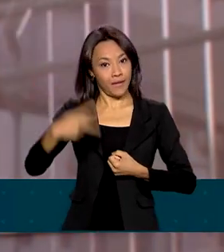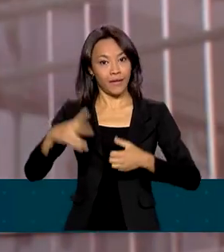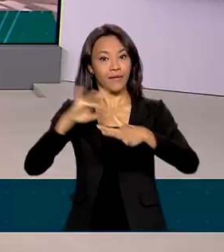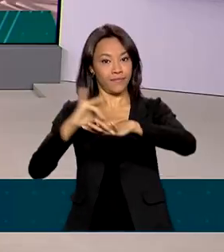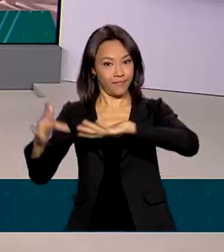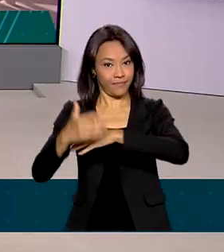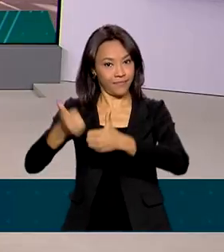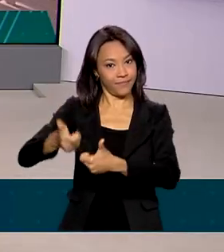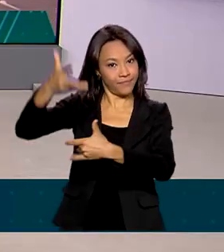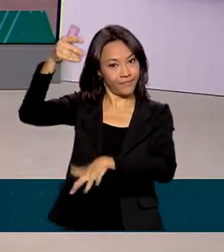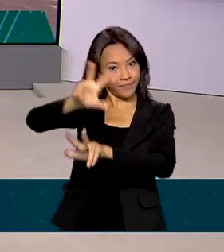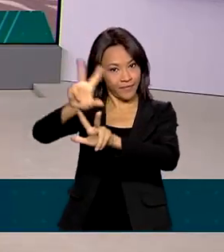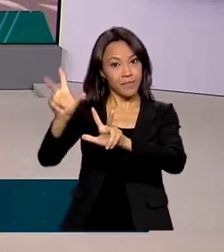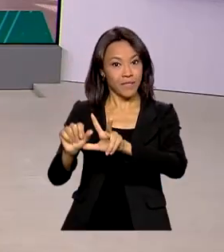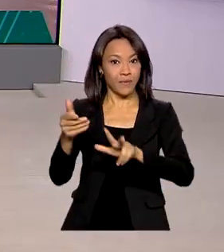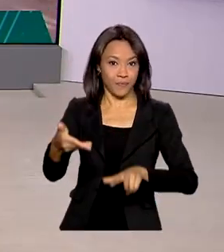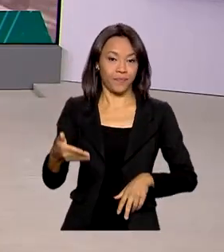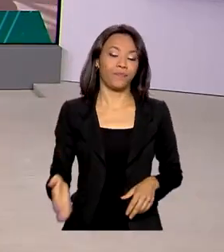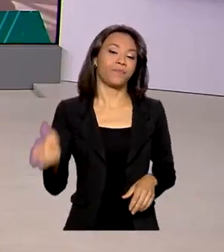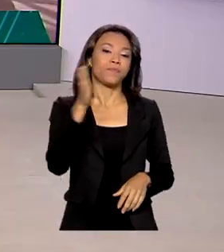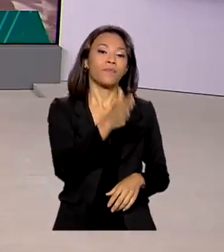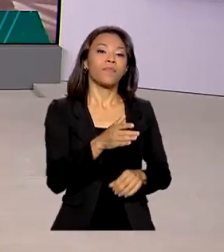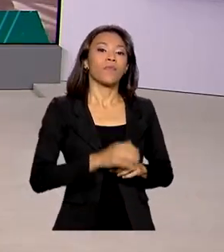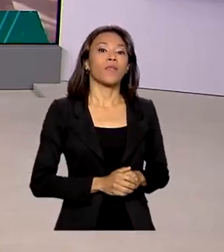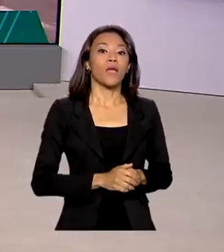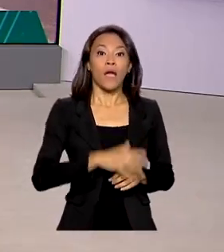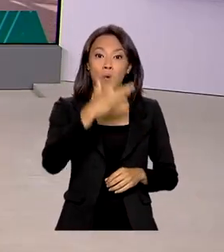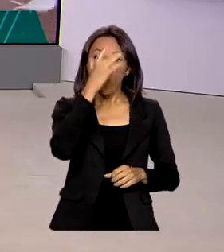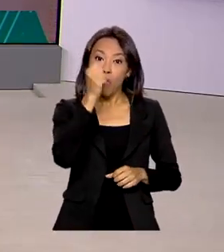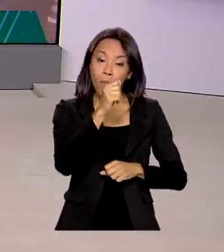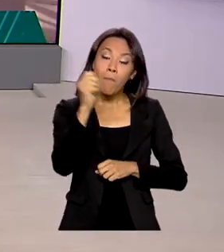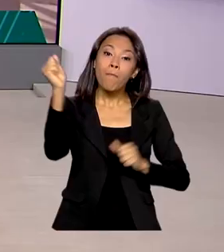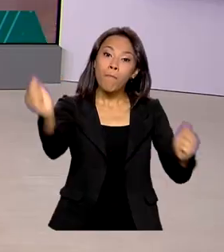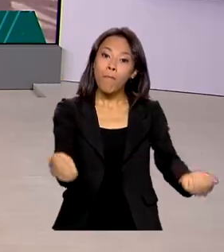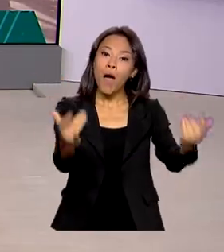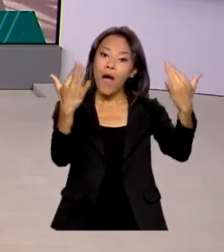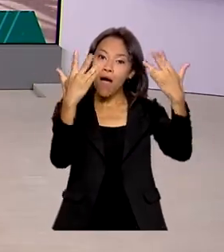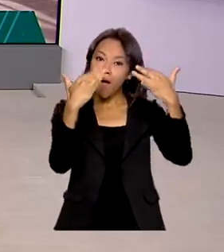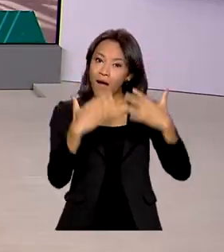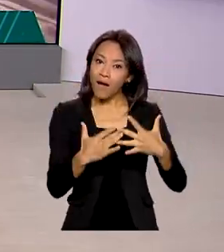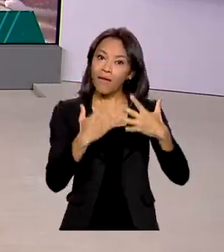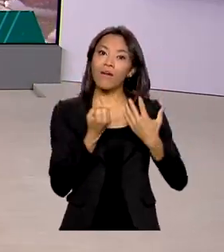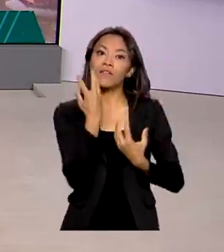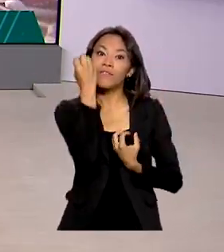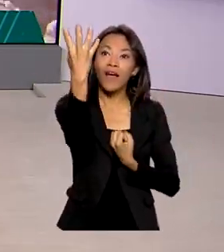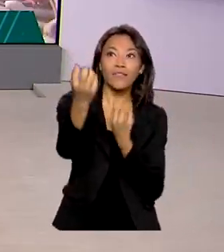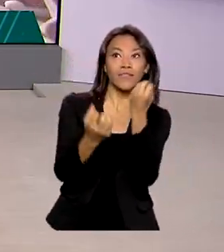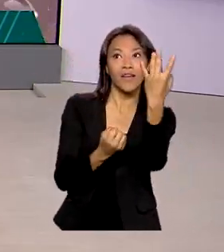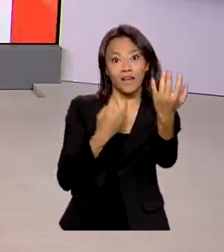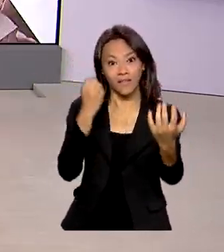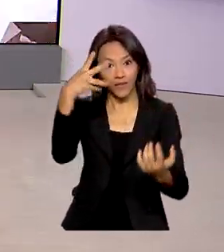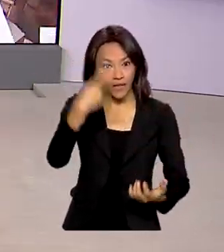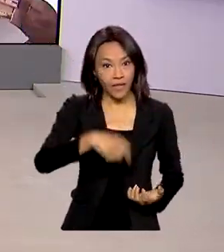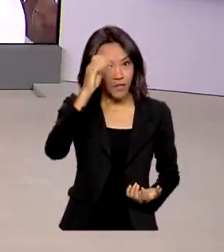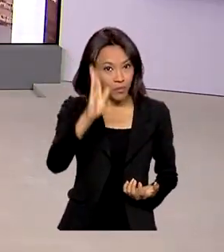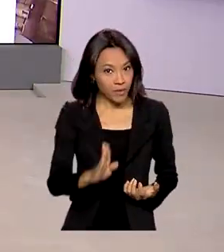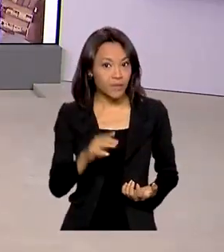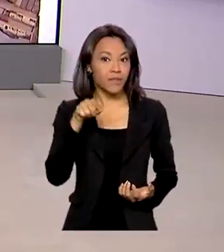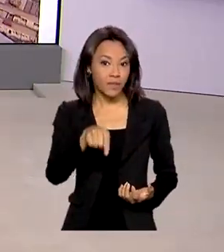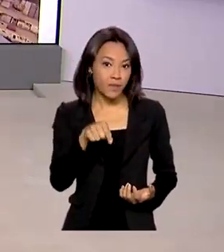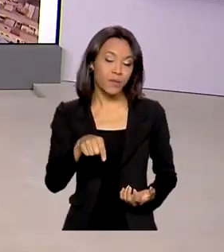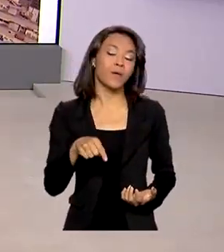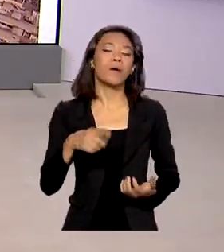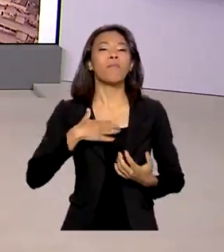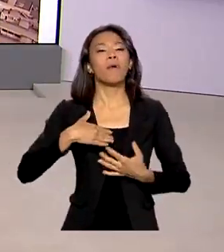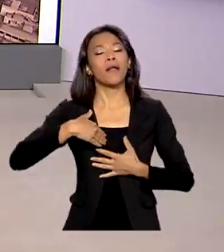Brasil. E os brasileiros estão retomando as viagens com um cenário econômico e de saúde mais favorável. Para garantir